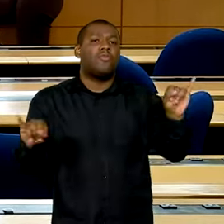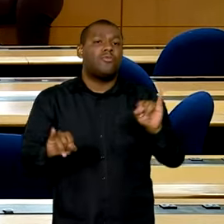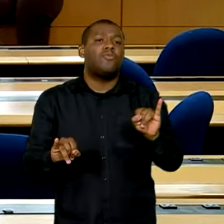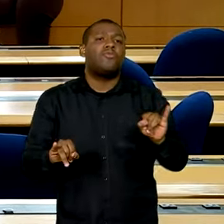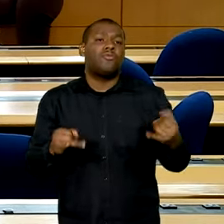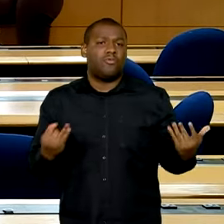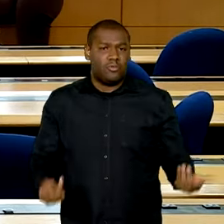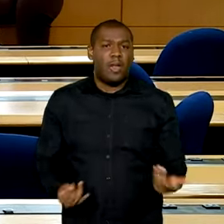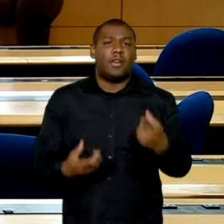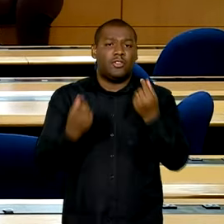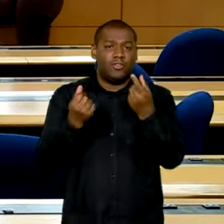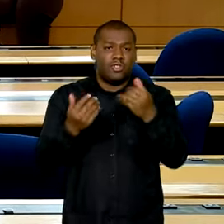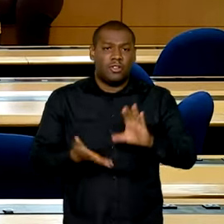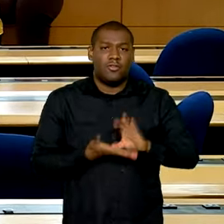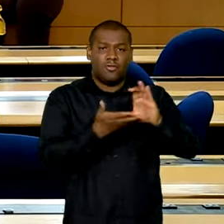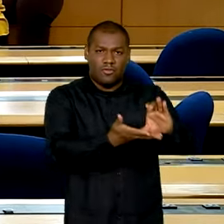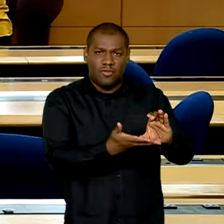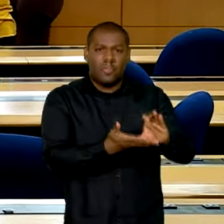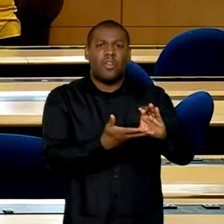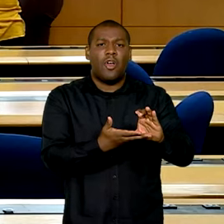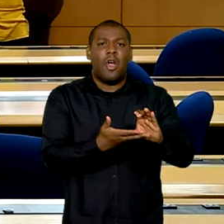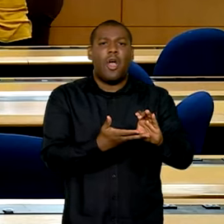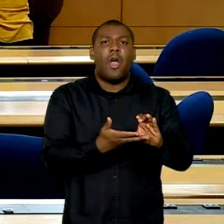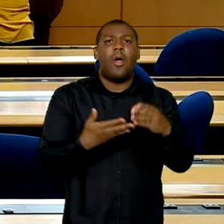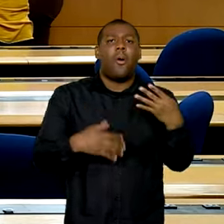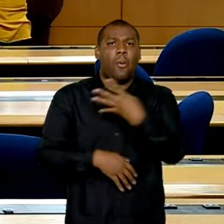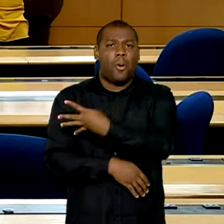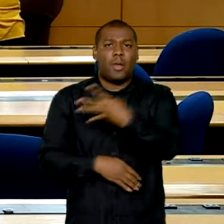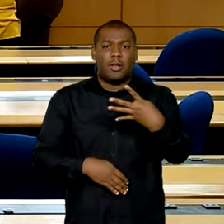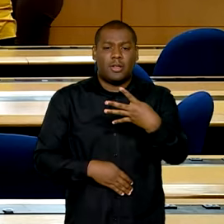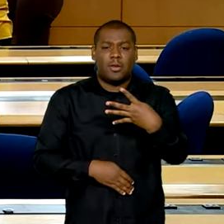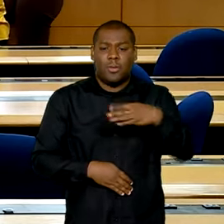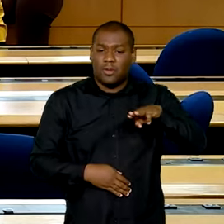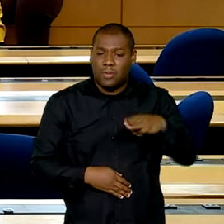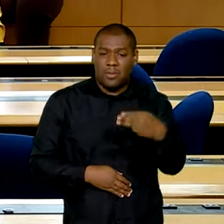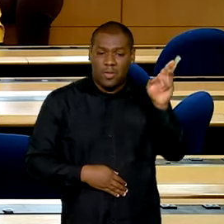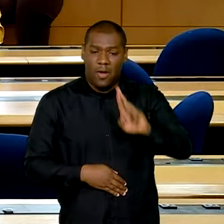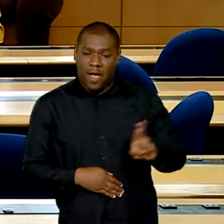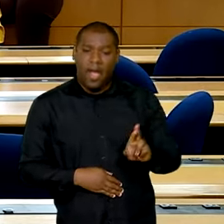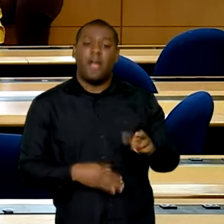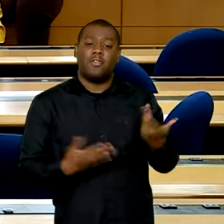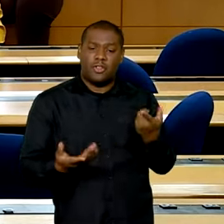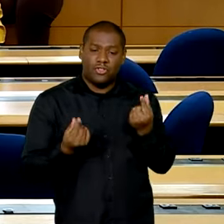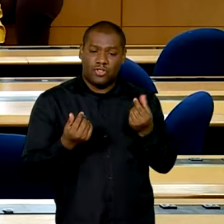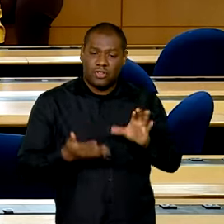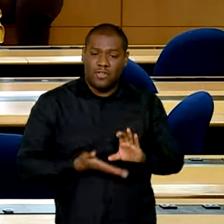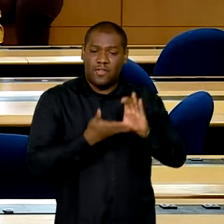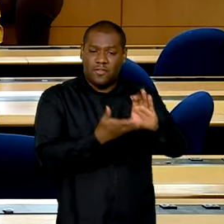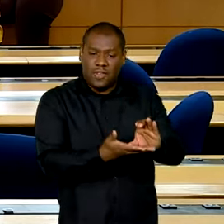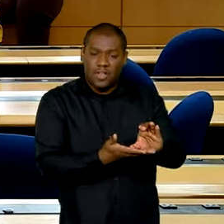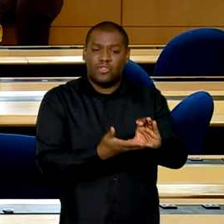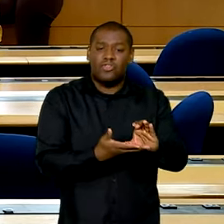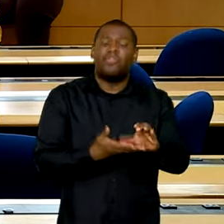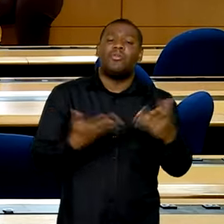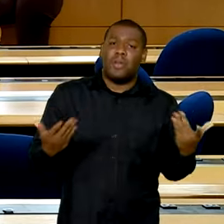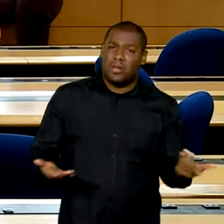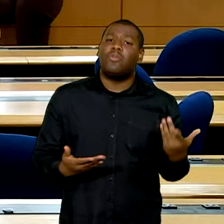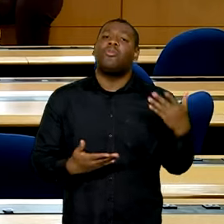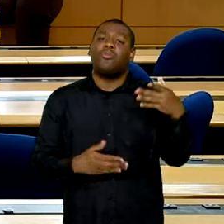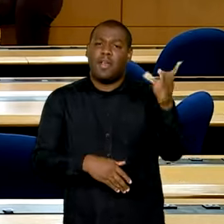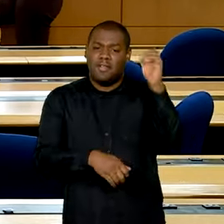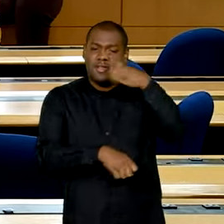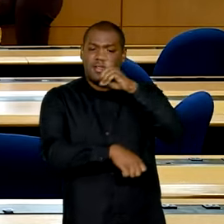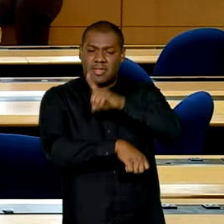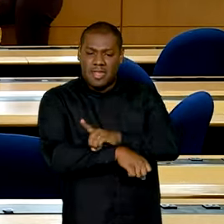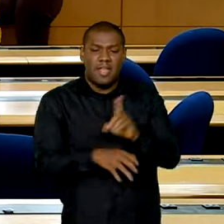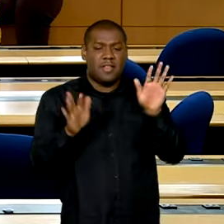de reais de verba emergencial para o combate à dengue. O recurso é parte do 1,5 bilhão reservado pela